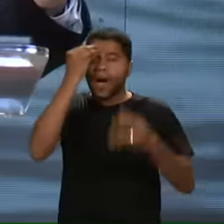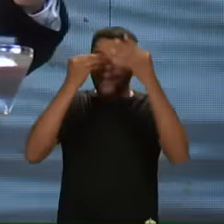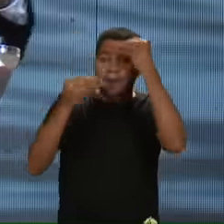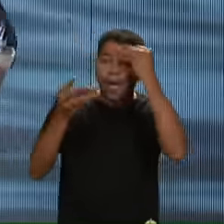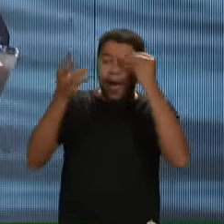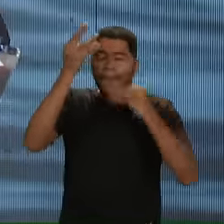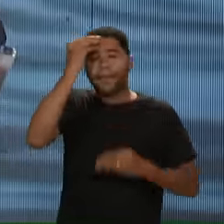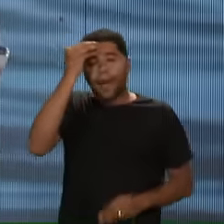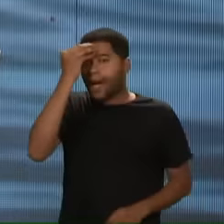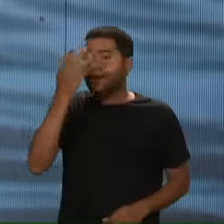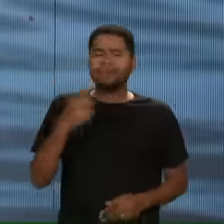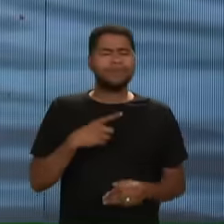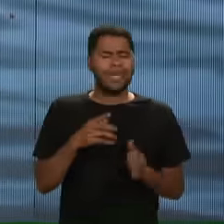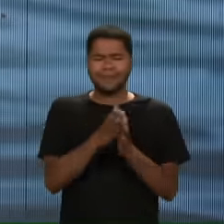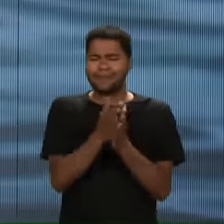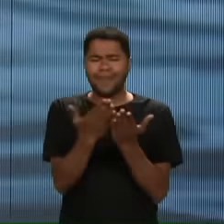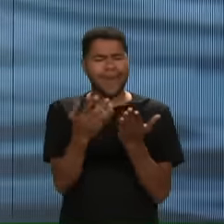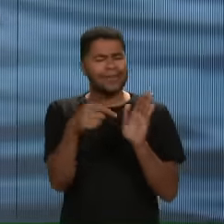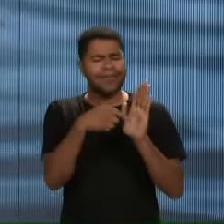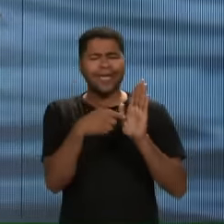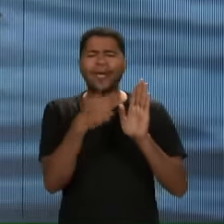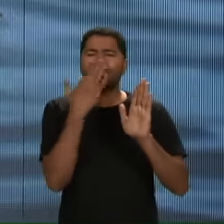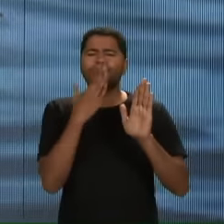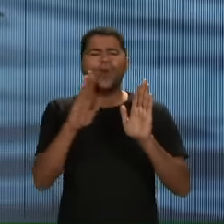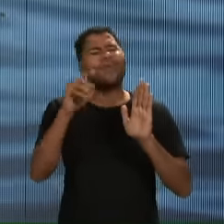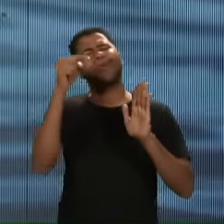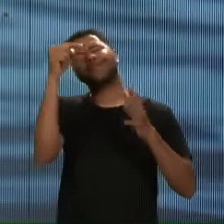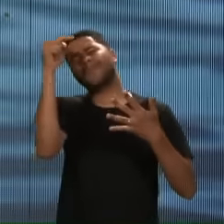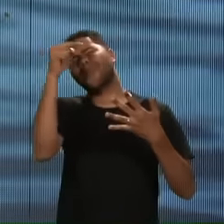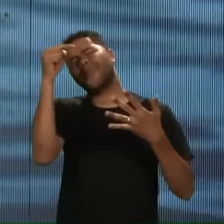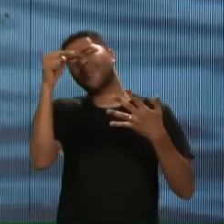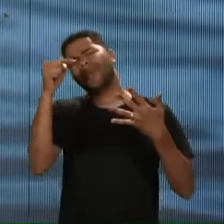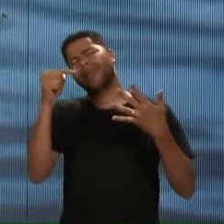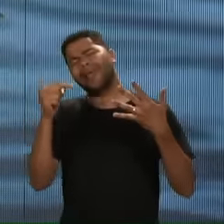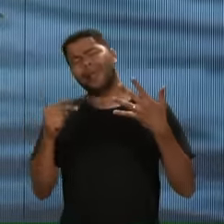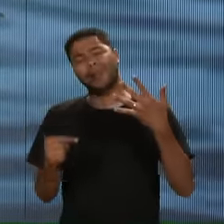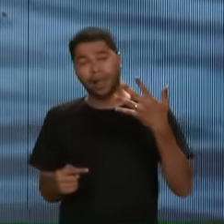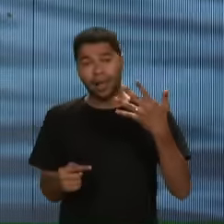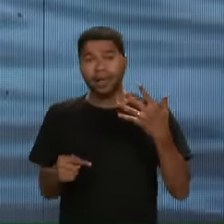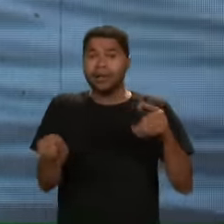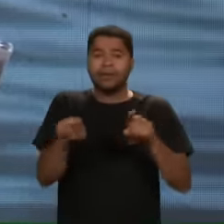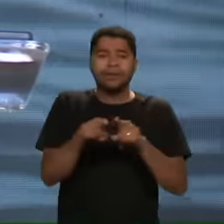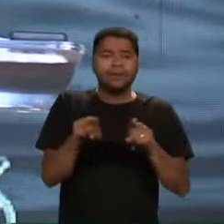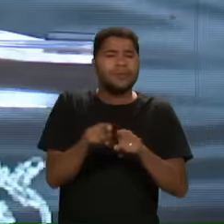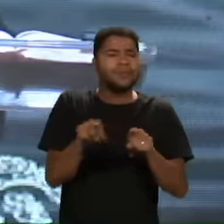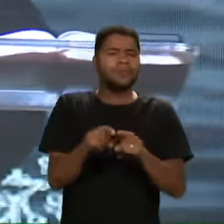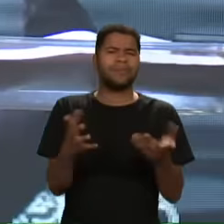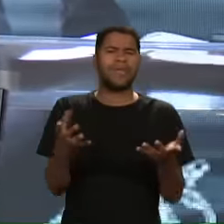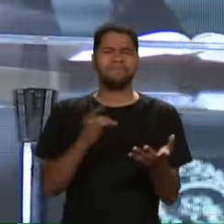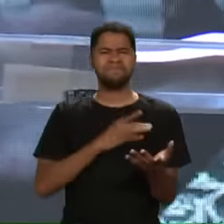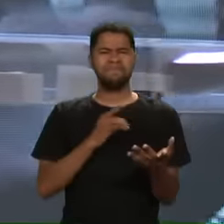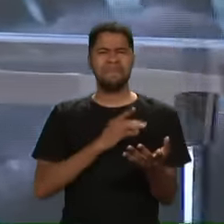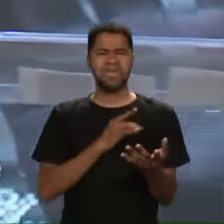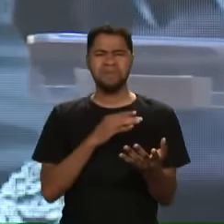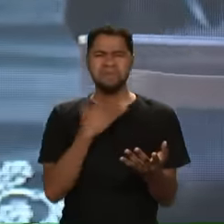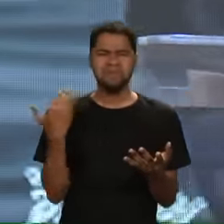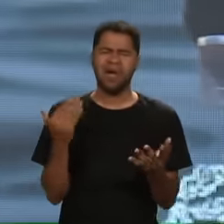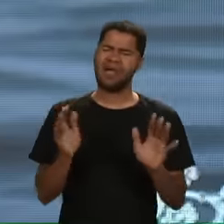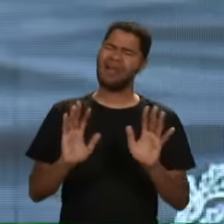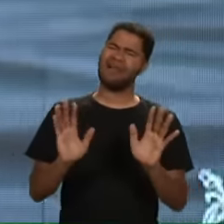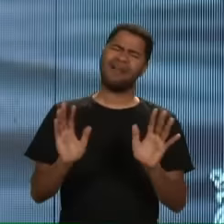do Senhor É cheia Das promessas do Senhor E outra coisa Liberte-se do medo da morte